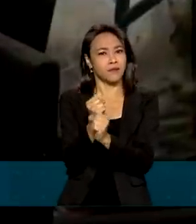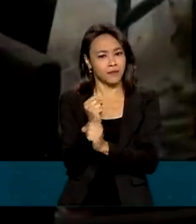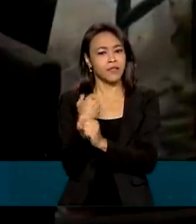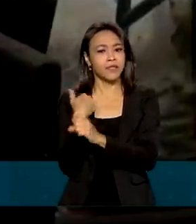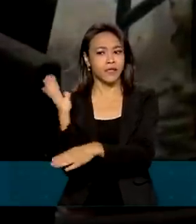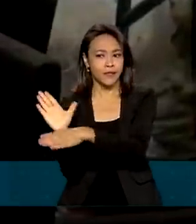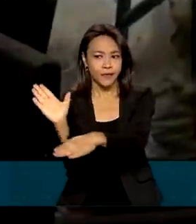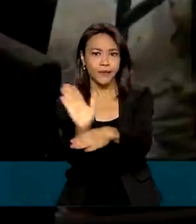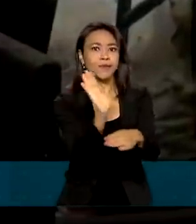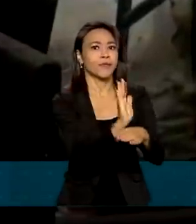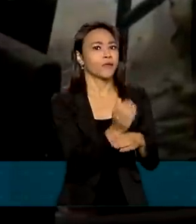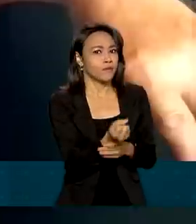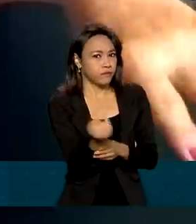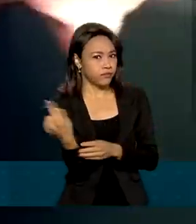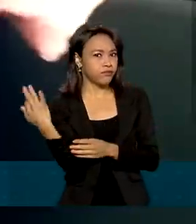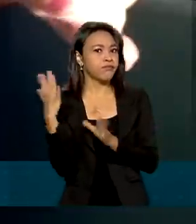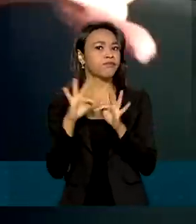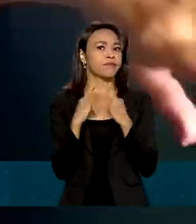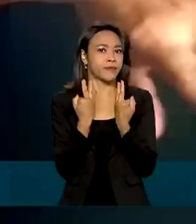muitas famílias.